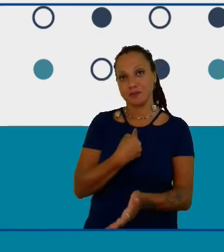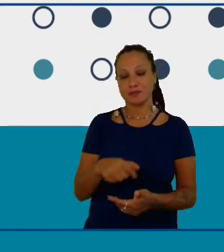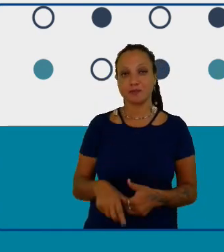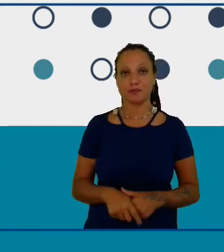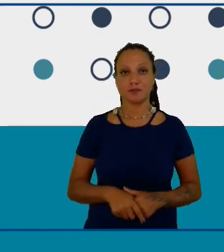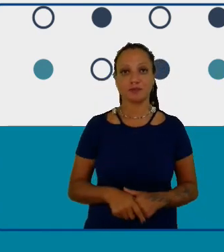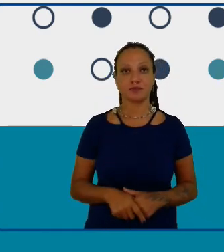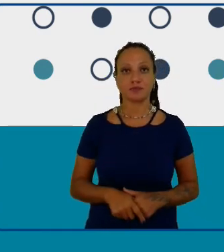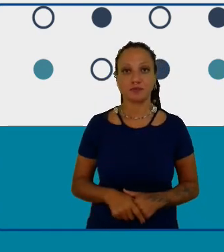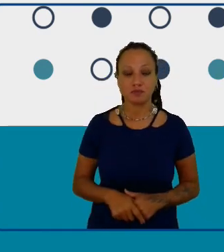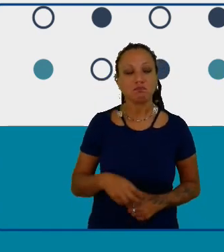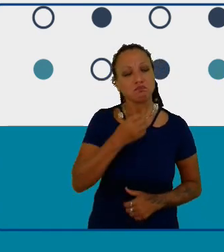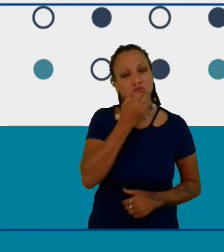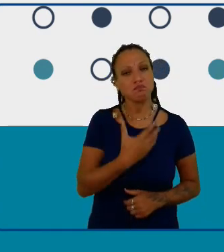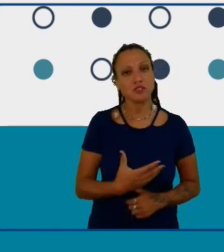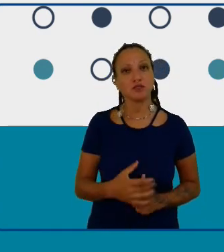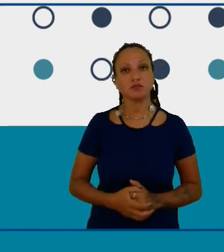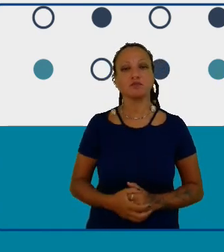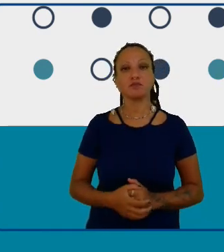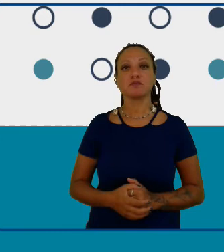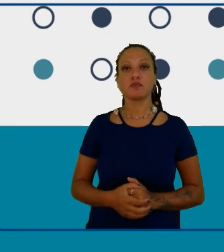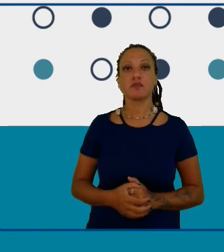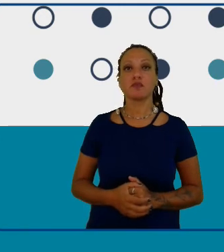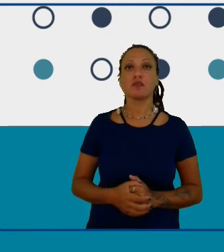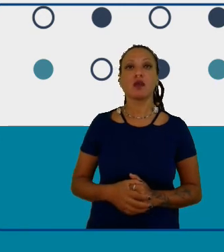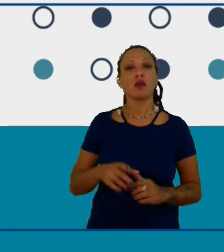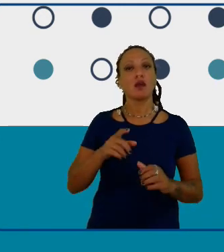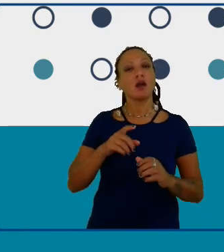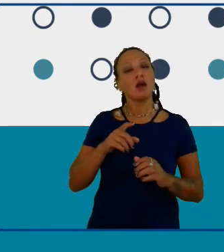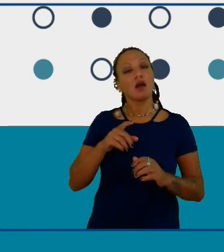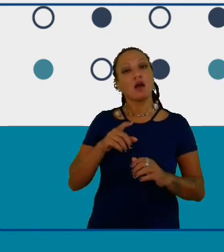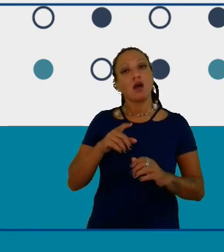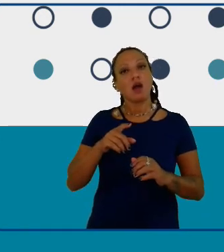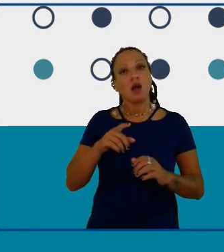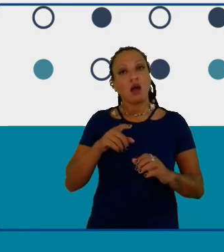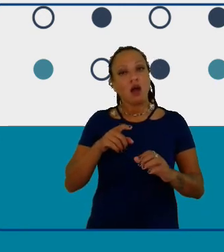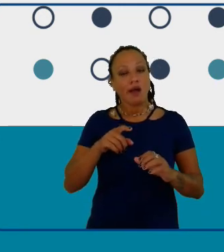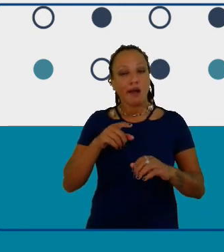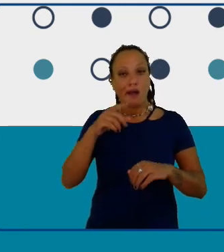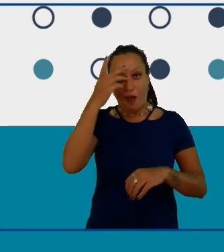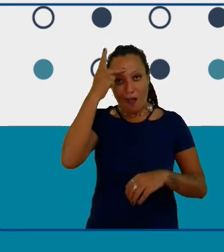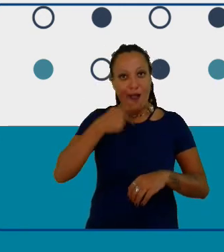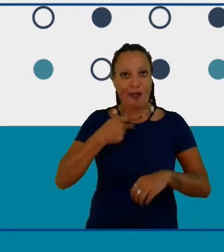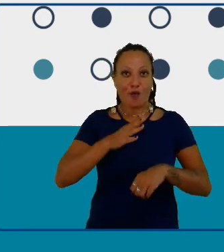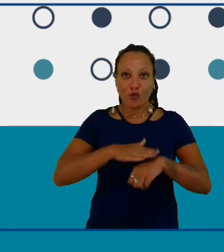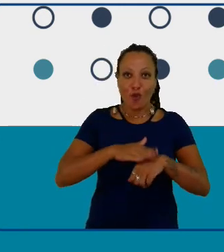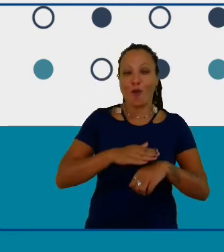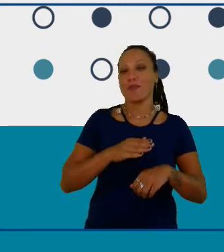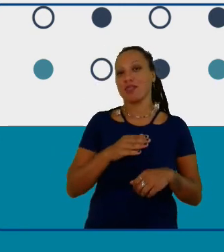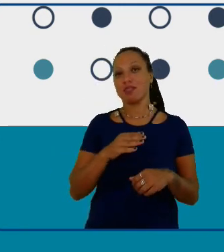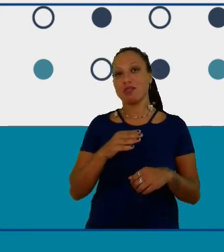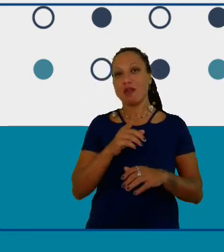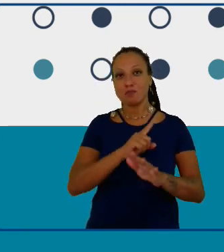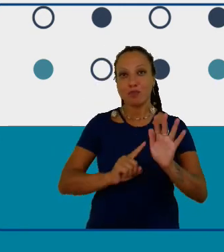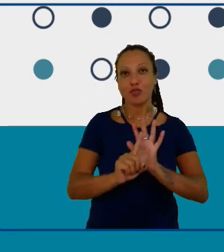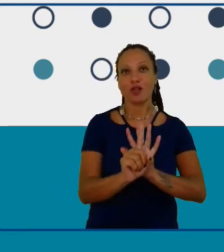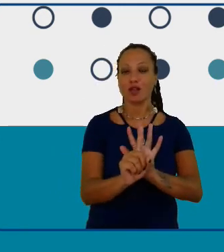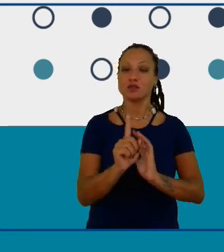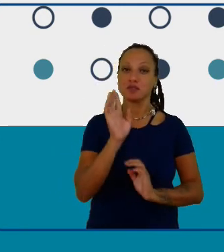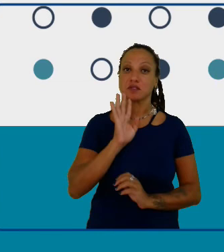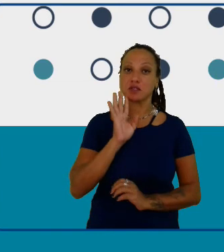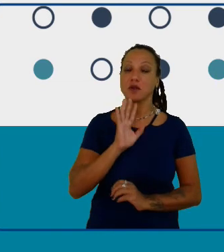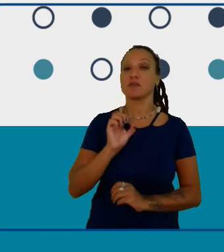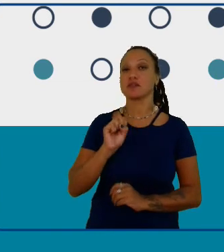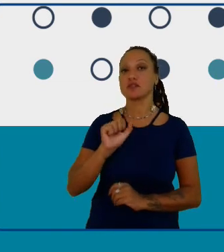muito bom protagonismo e autonomia acho que ficou claro aqui para a gente acho que também na fala da Salete o quanto